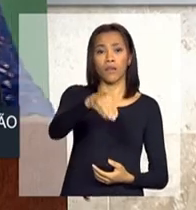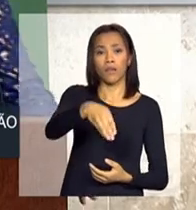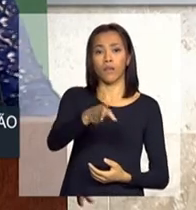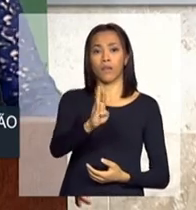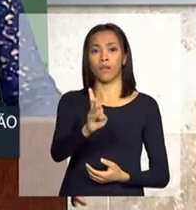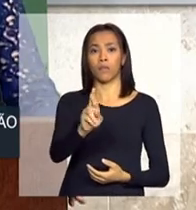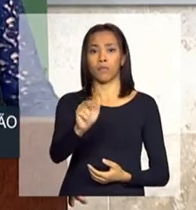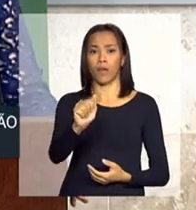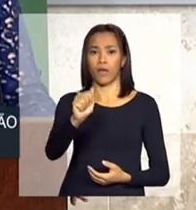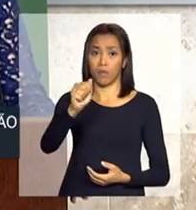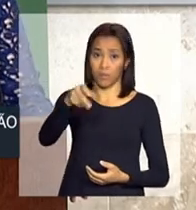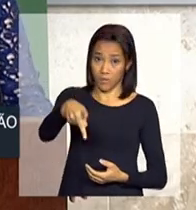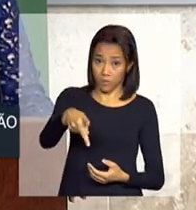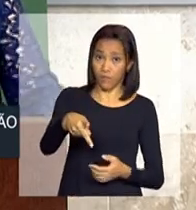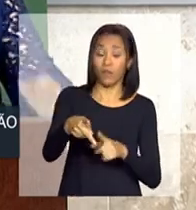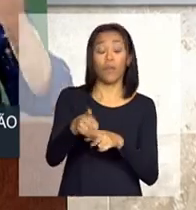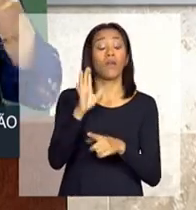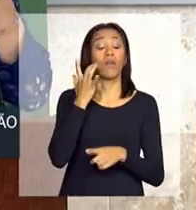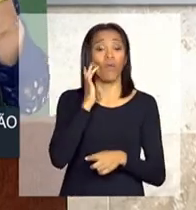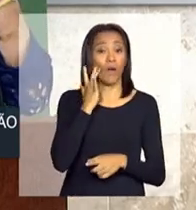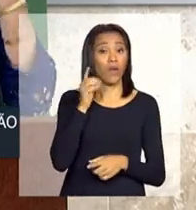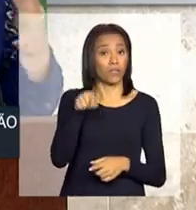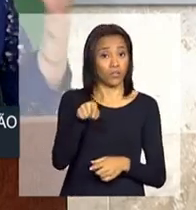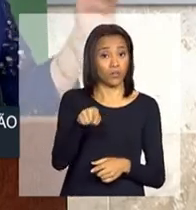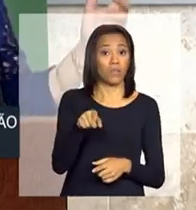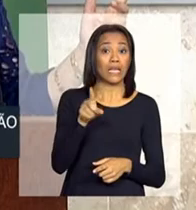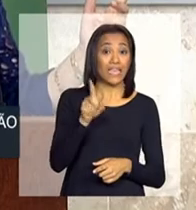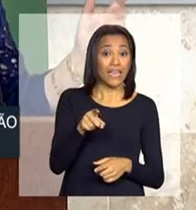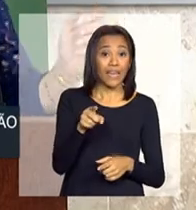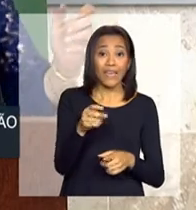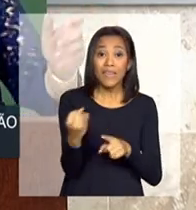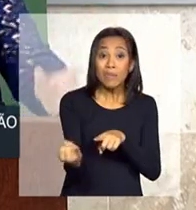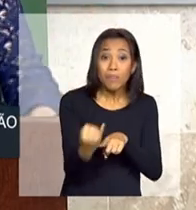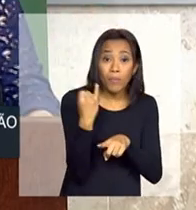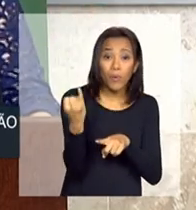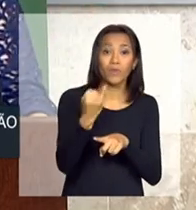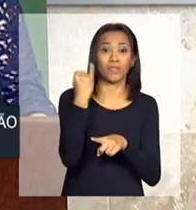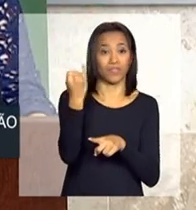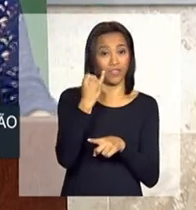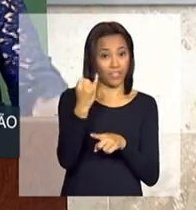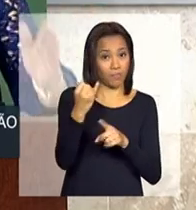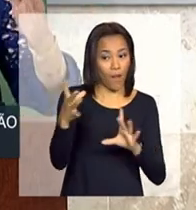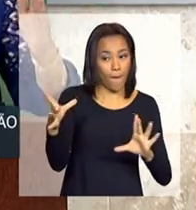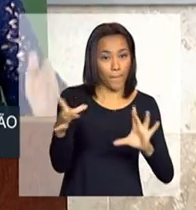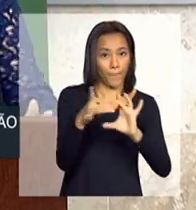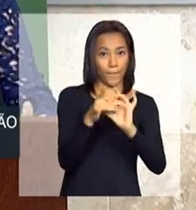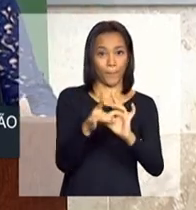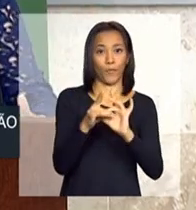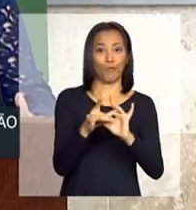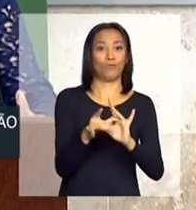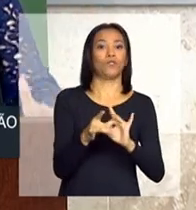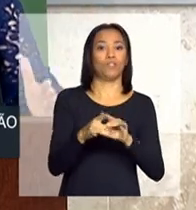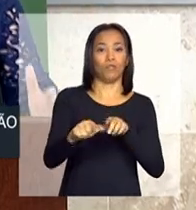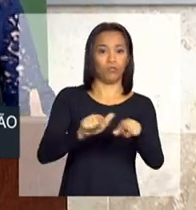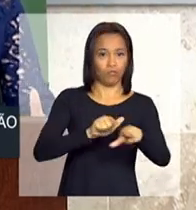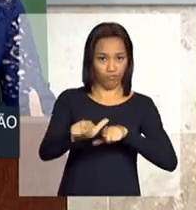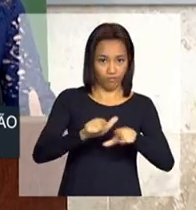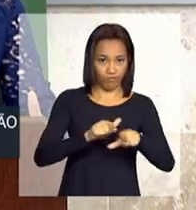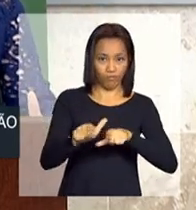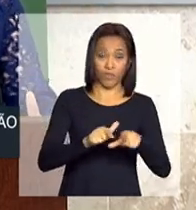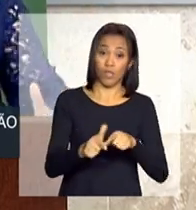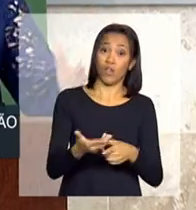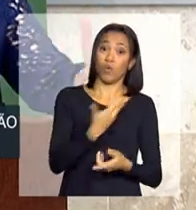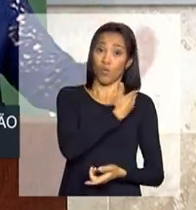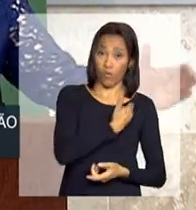Eu acho que a Embrapa é um dos locais do casamento, viu, Robson? É um dos locais do casamento entre o